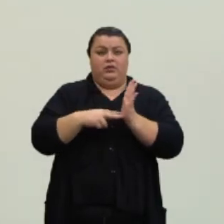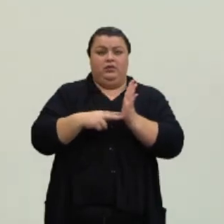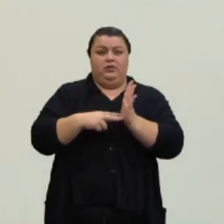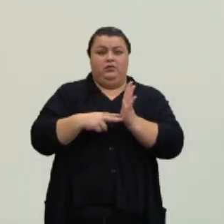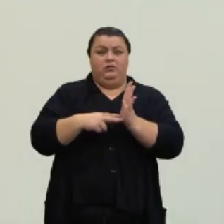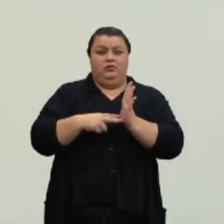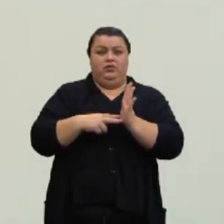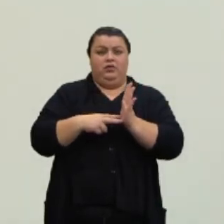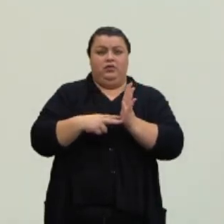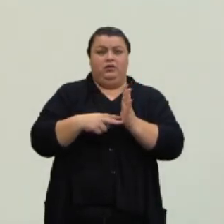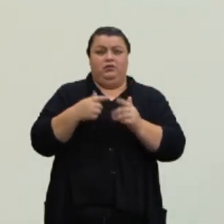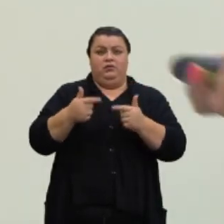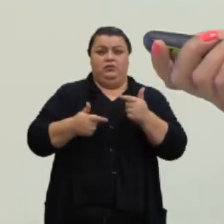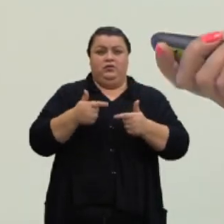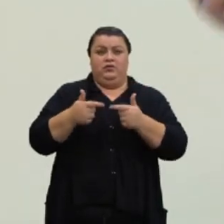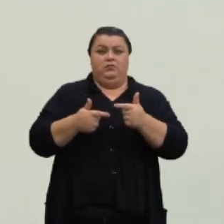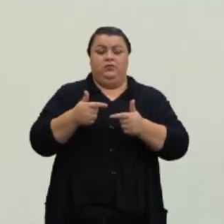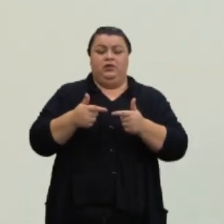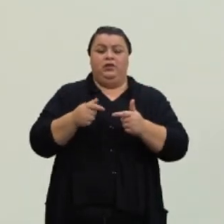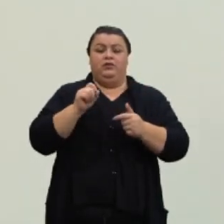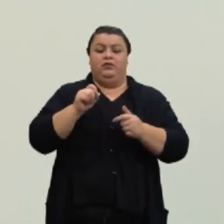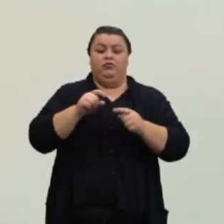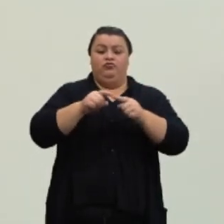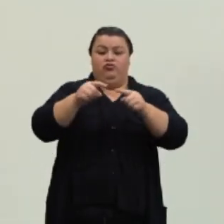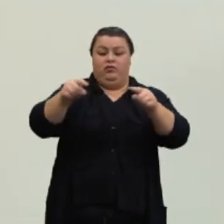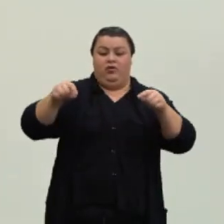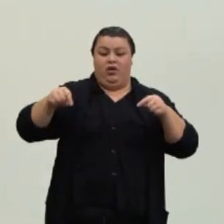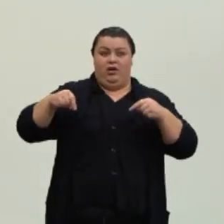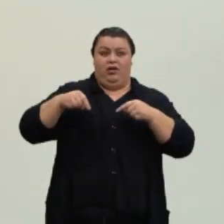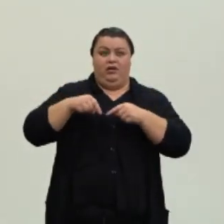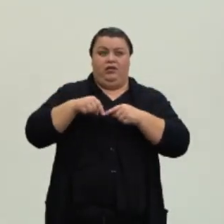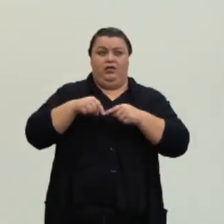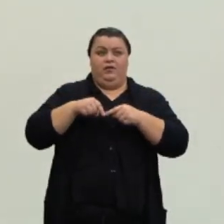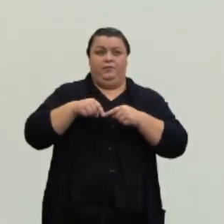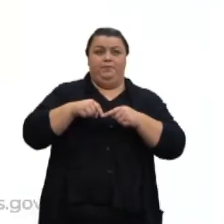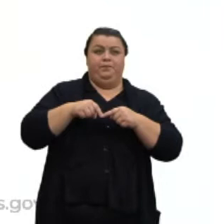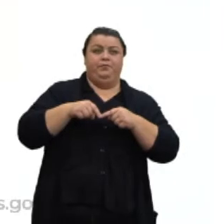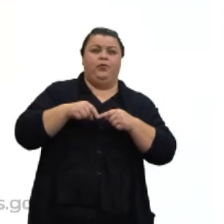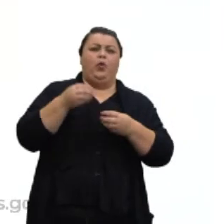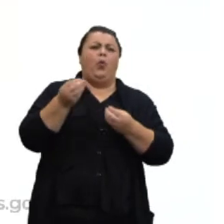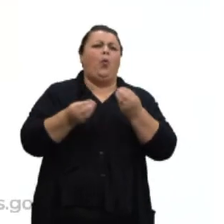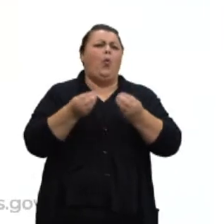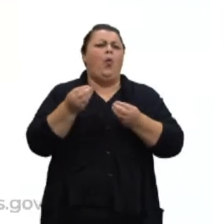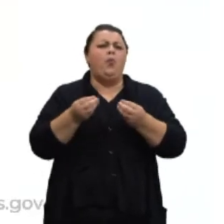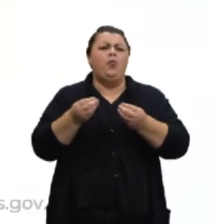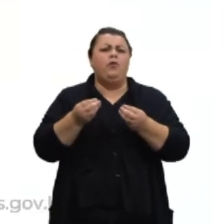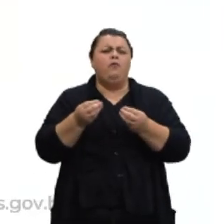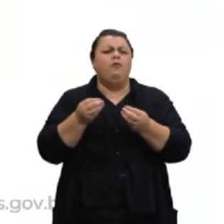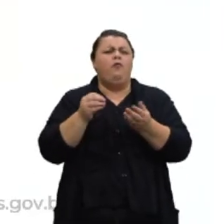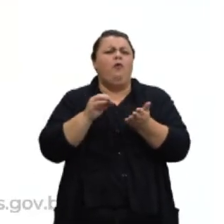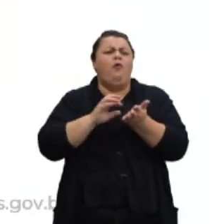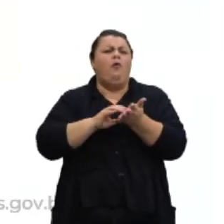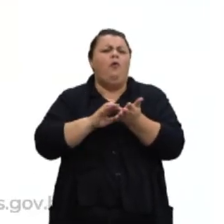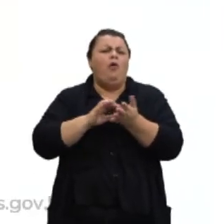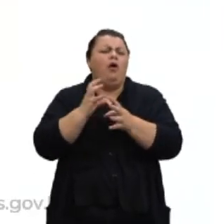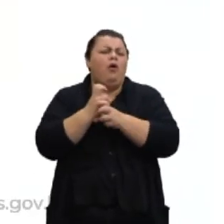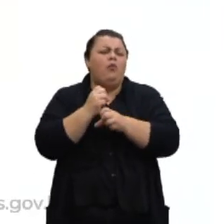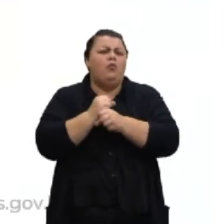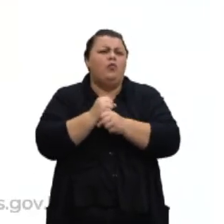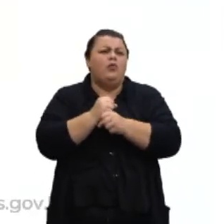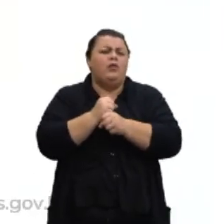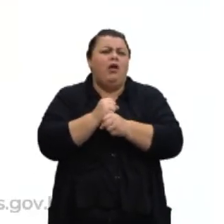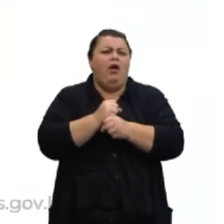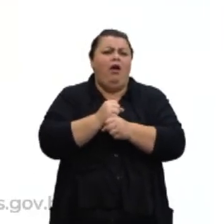com questão de área. Então, como que eu vou calcular a área de um prisma? Se o prisma é